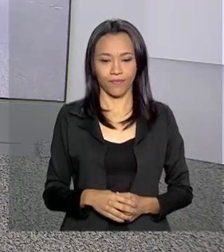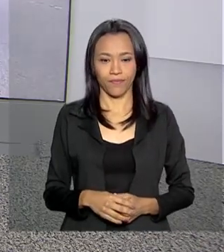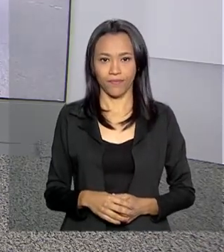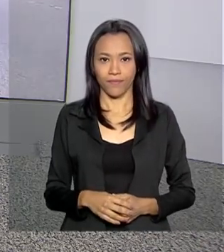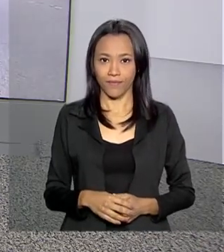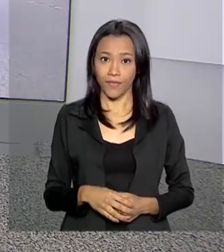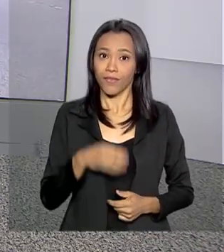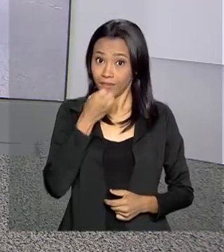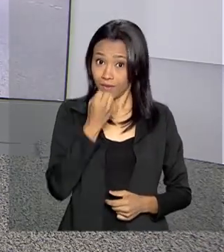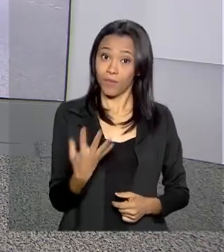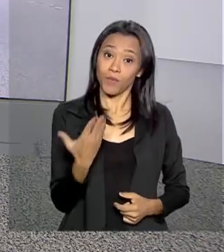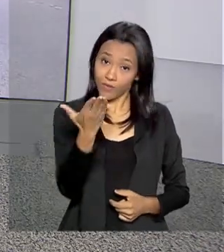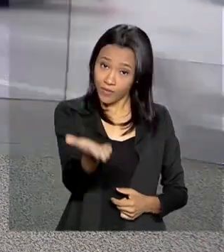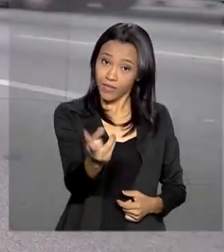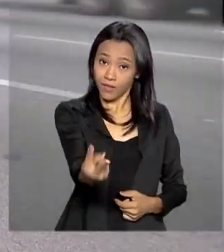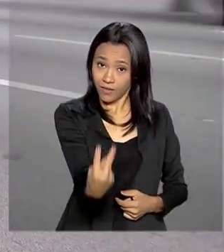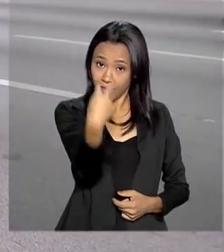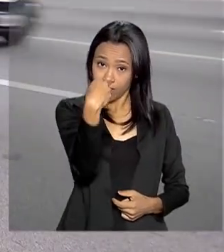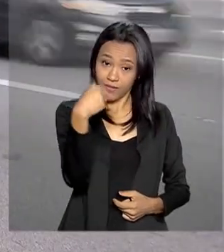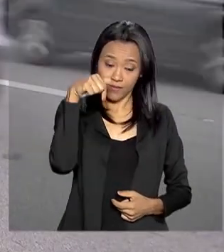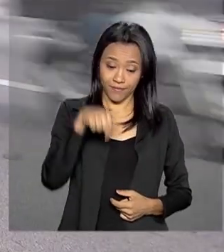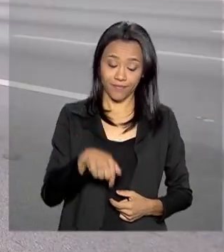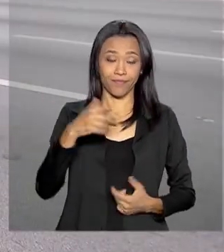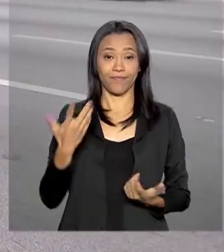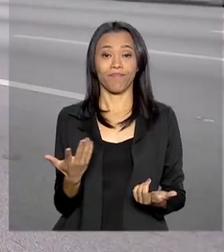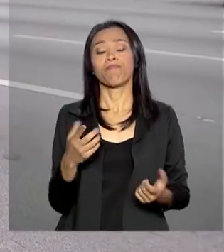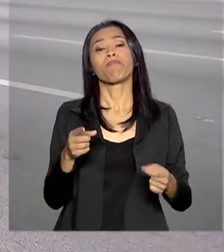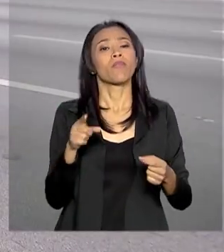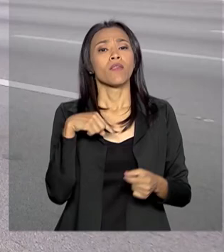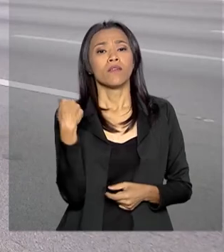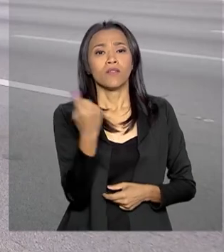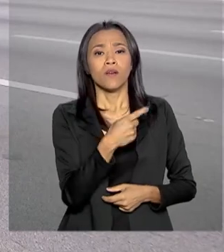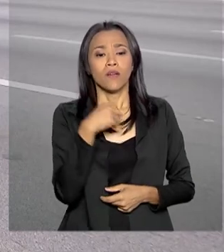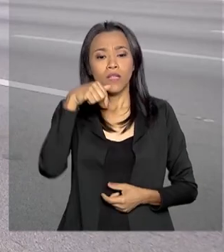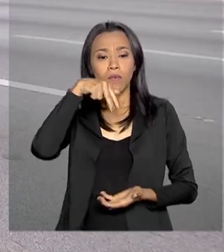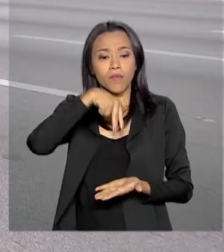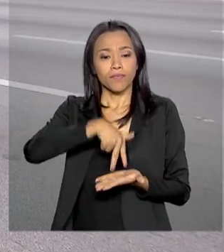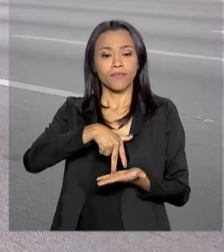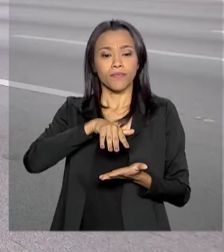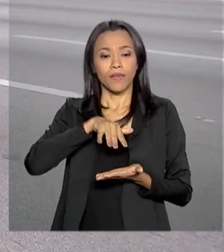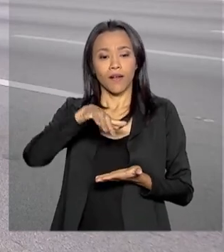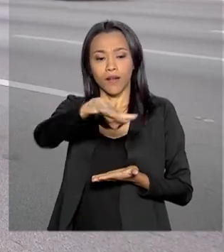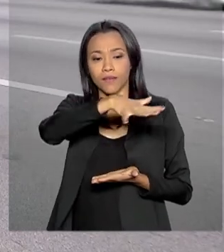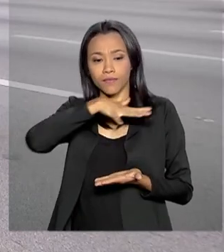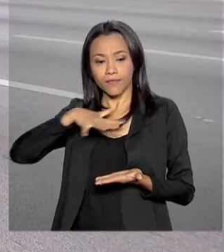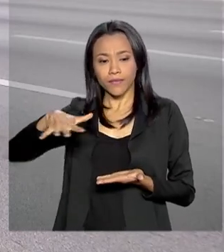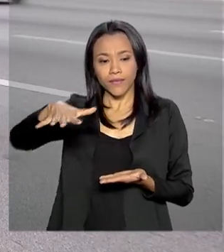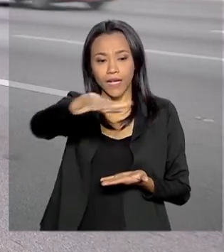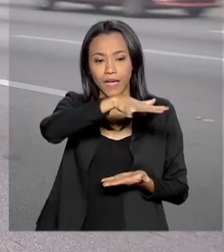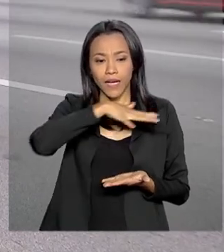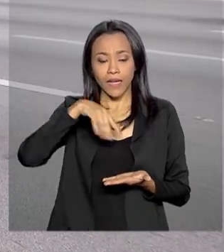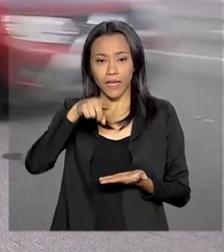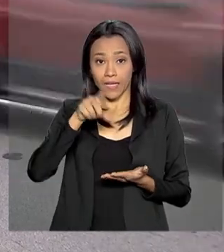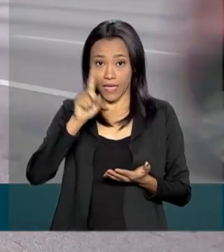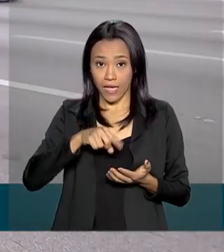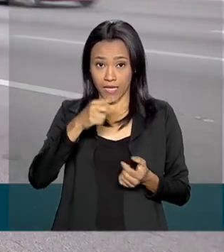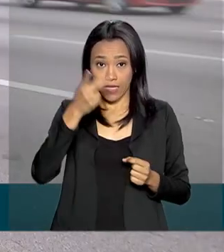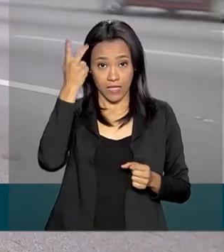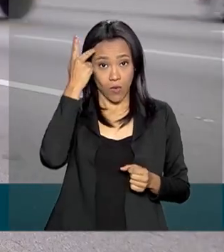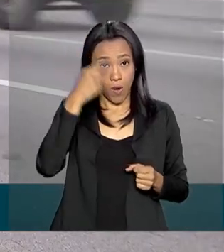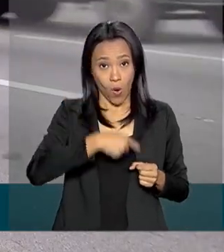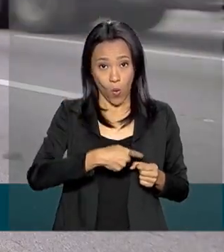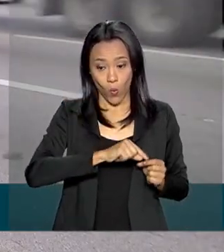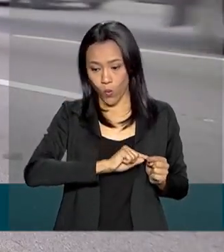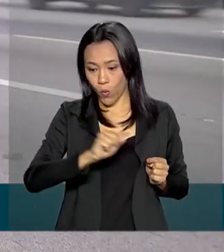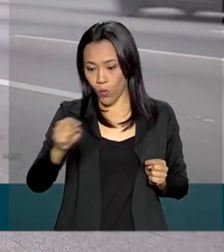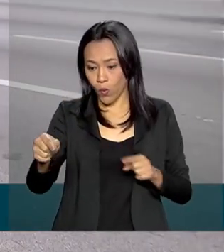Bom dia, Carla. Bom dia a você que acompanha o Brasil em Dia. Nós falamos diretamente da rodovia Presidente Dutra, que liga São Paulo ao Rio de